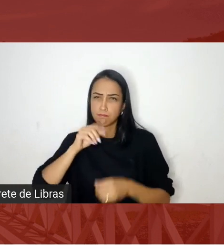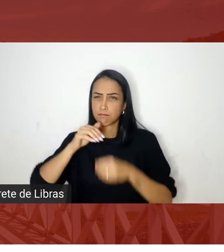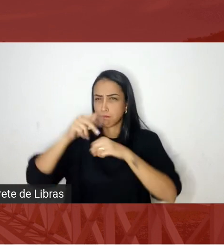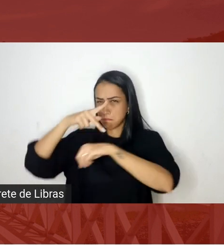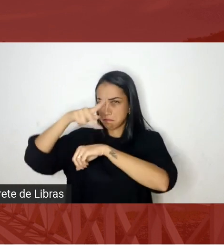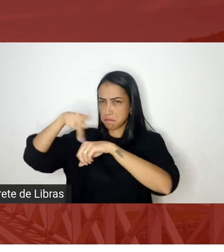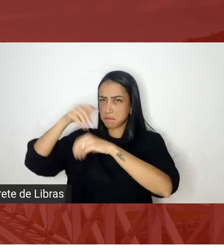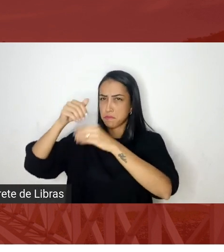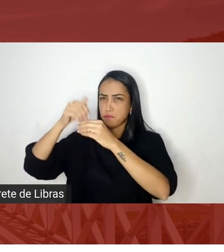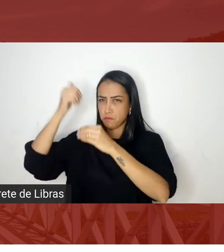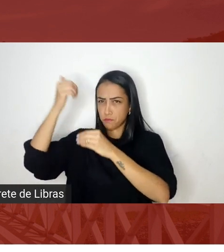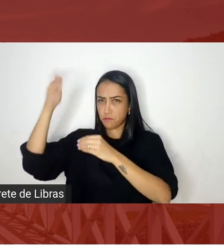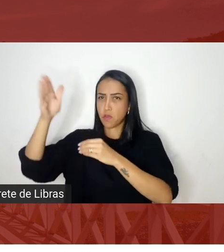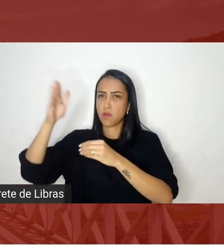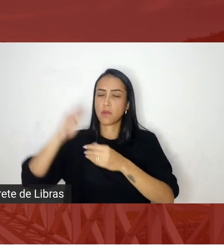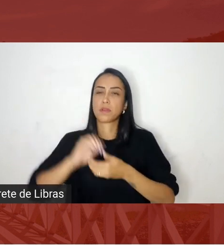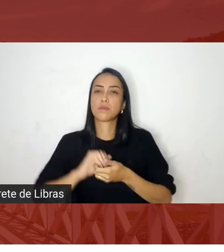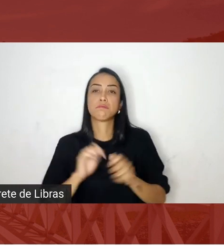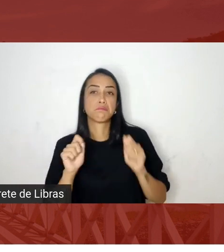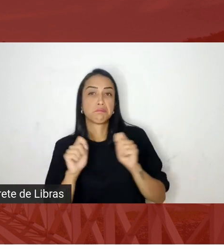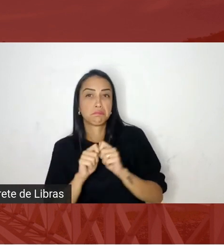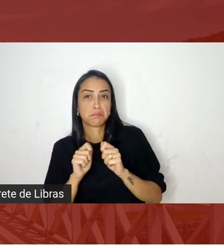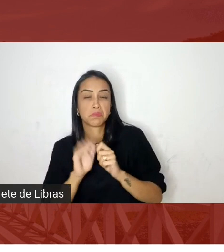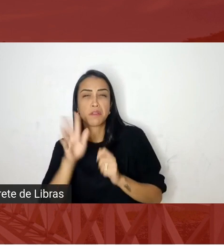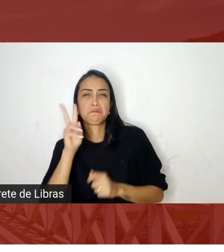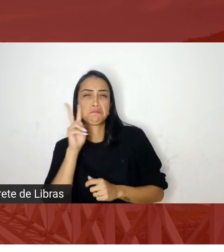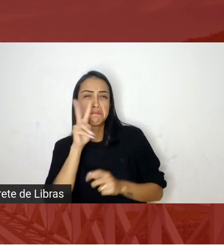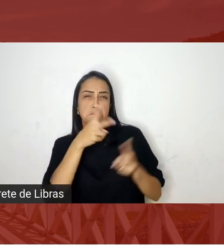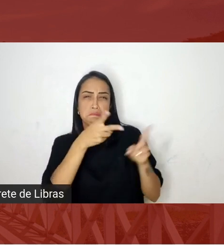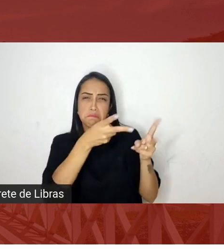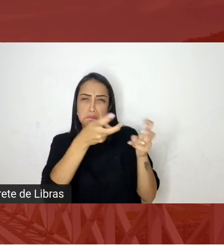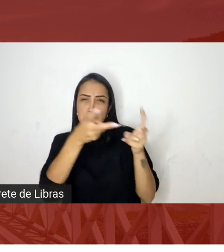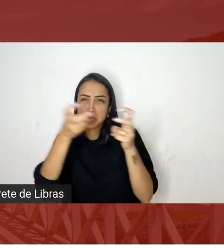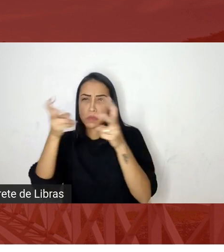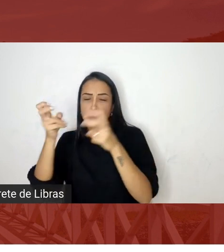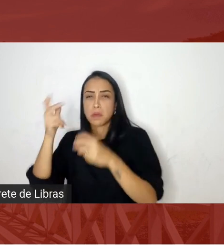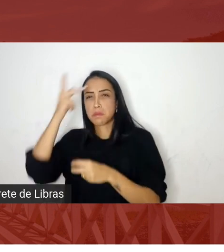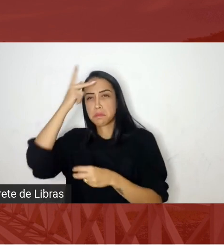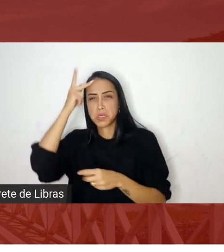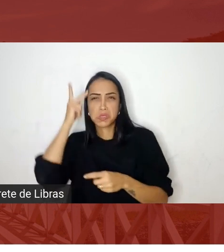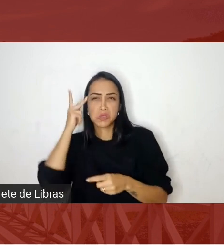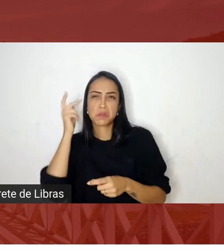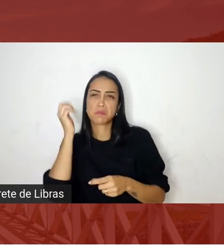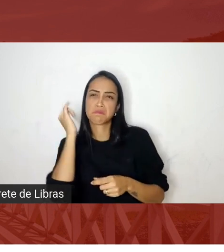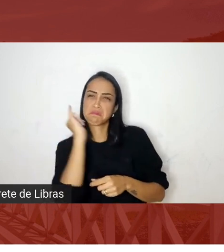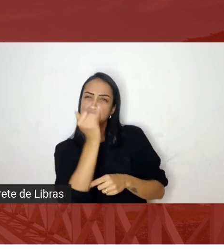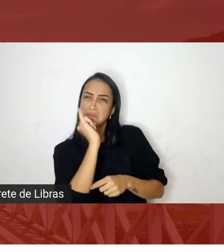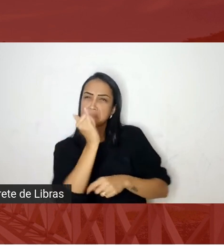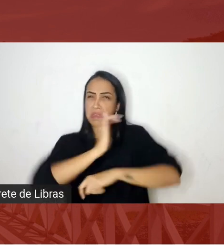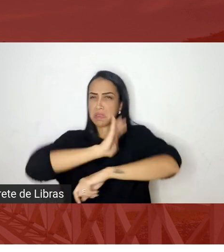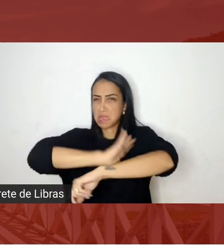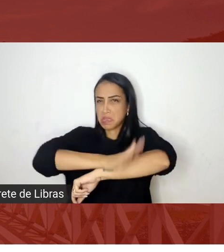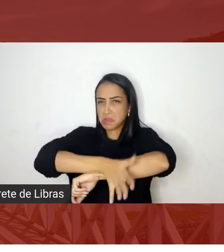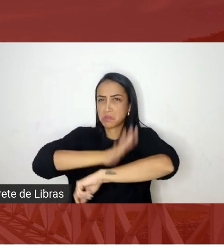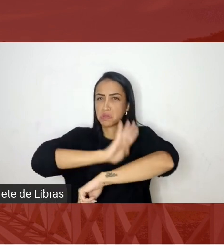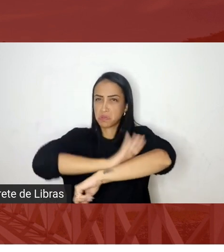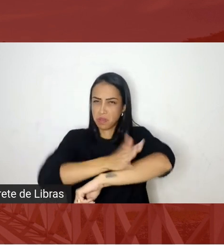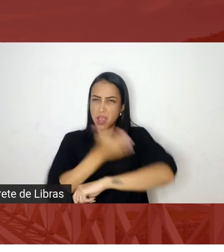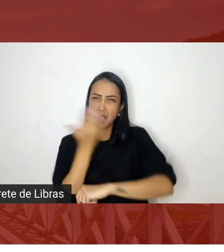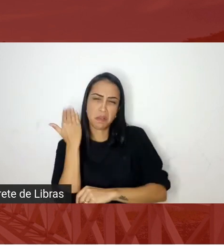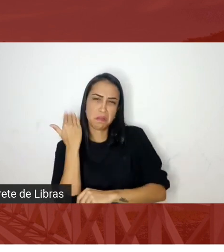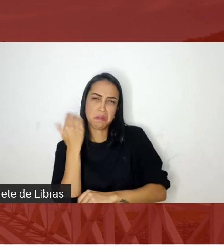é expressões racistas no final de semana no jogo do Internacional com o Corinthians